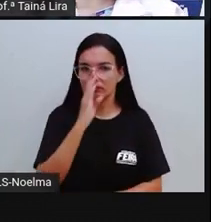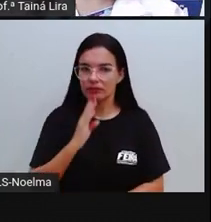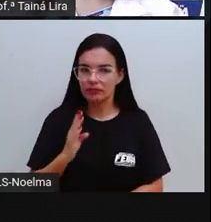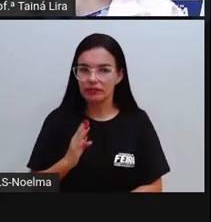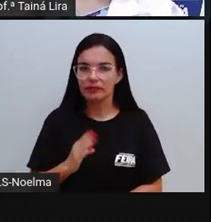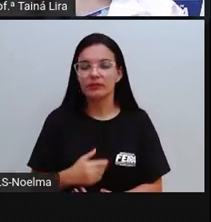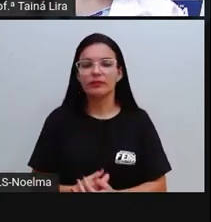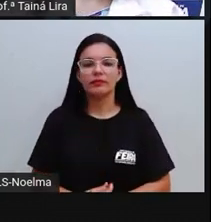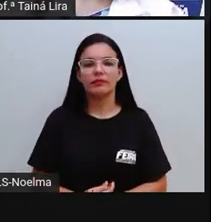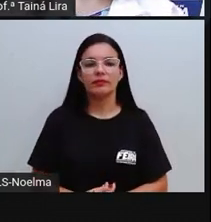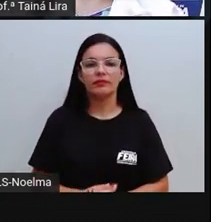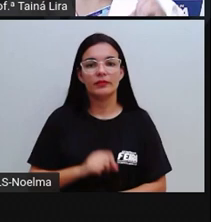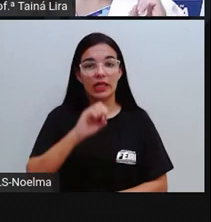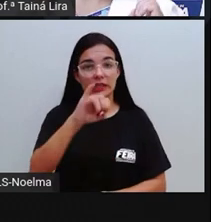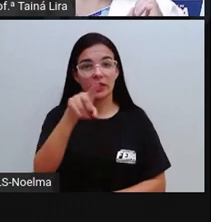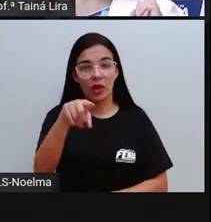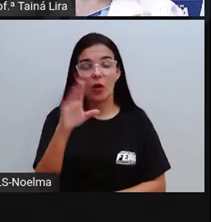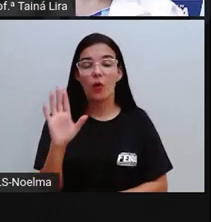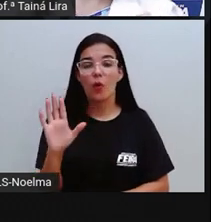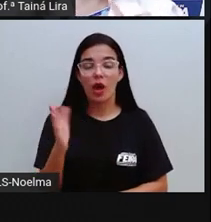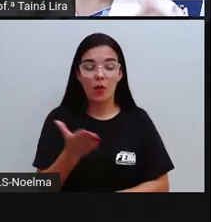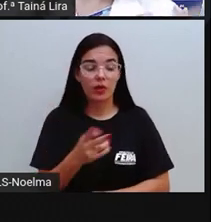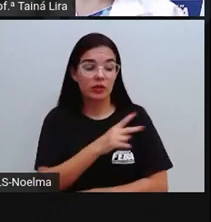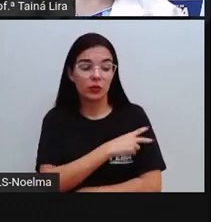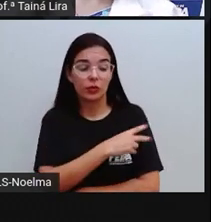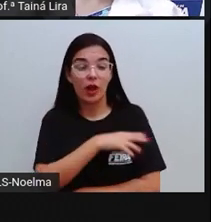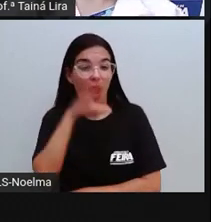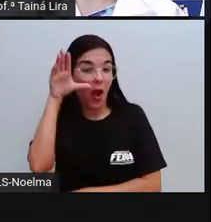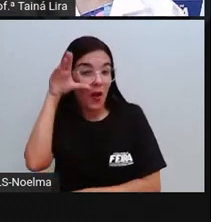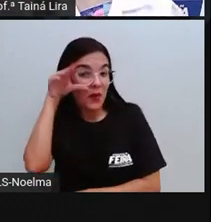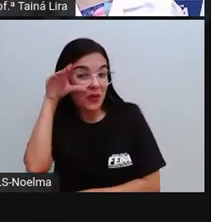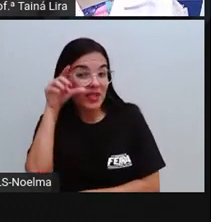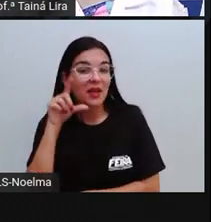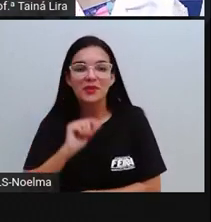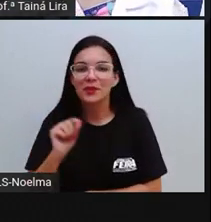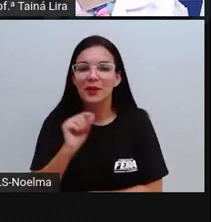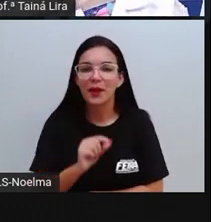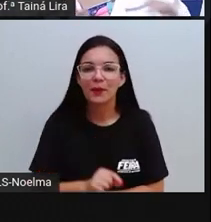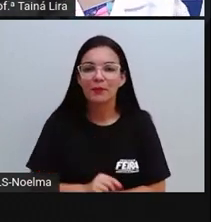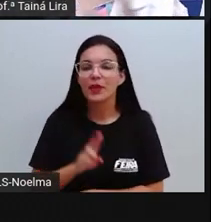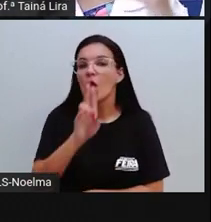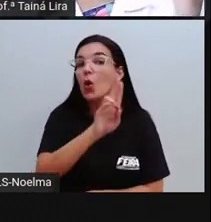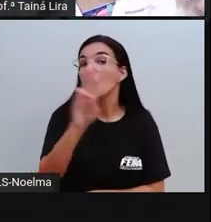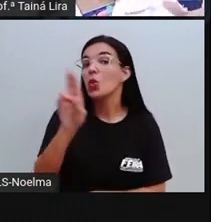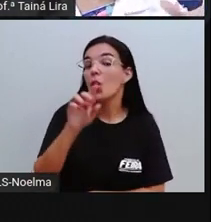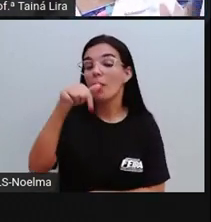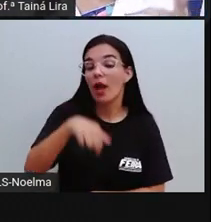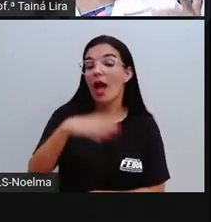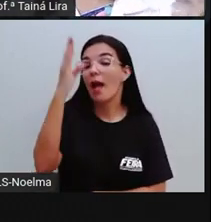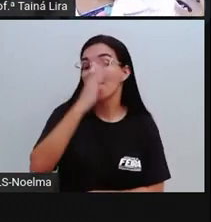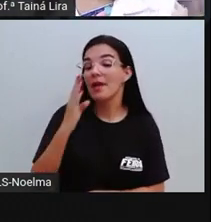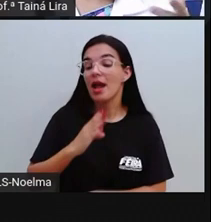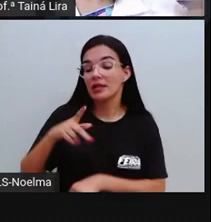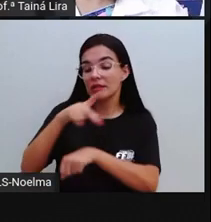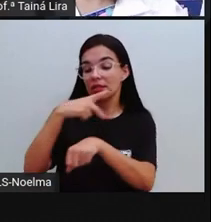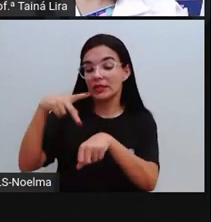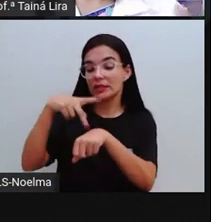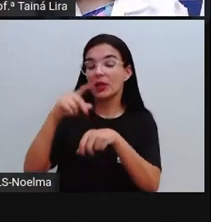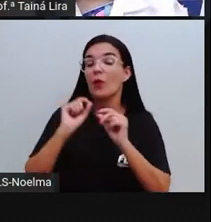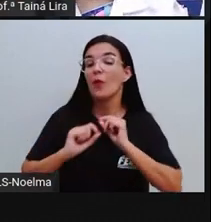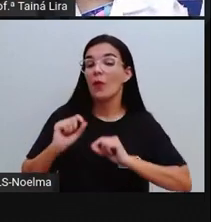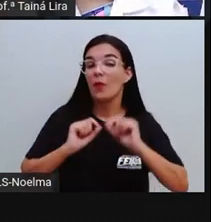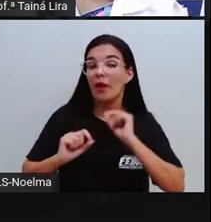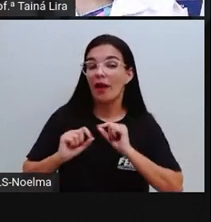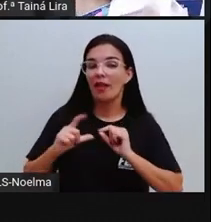ano, né, ainda não sabia, vai ficar sabendo agora, e não vai mais esquecer. O nome do nosso país, Brasil,